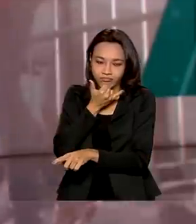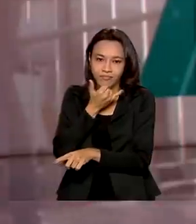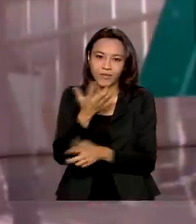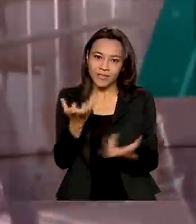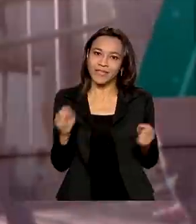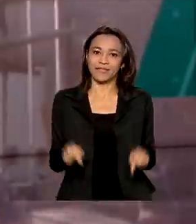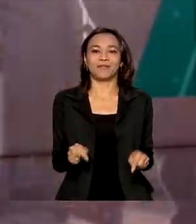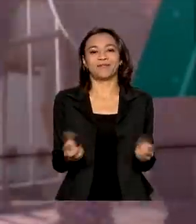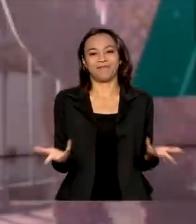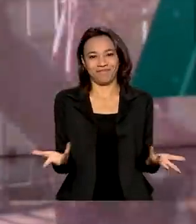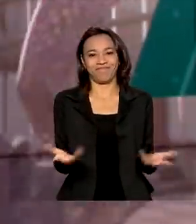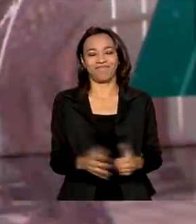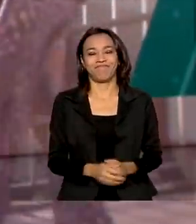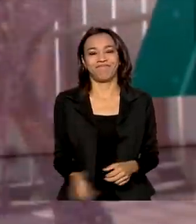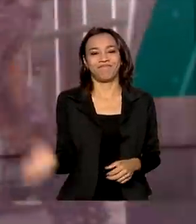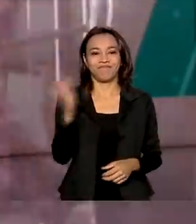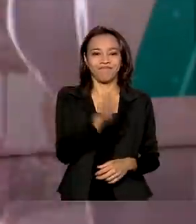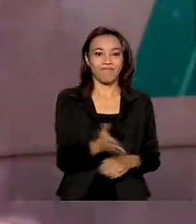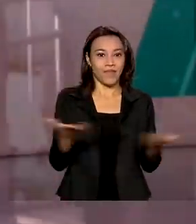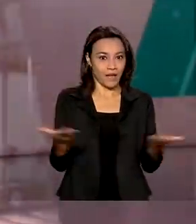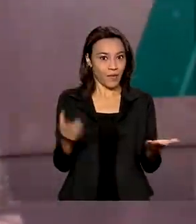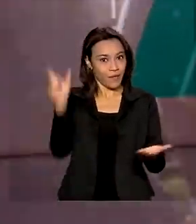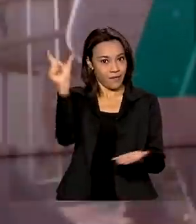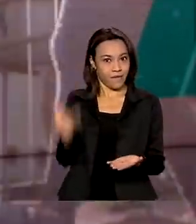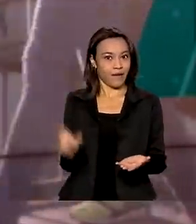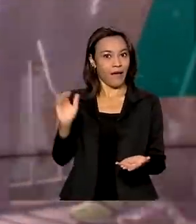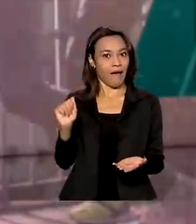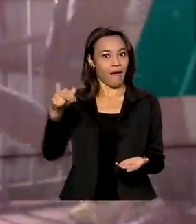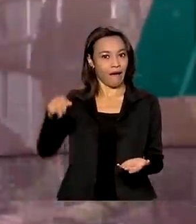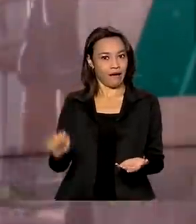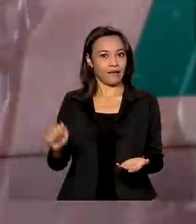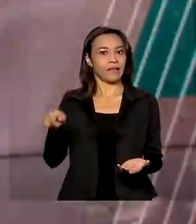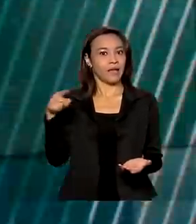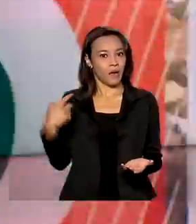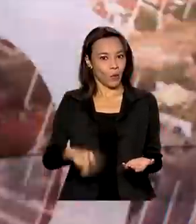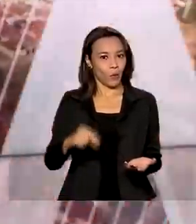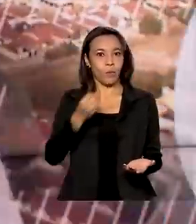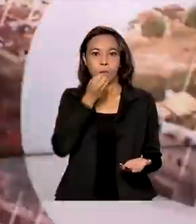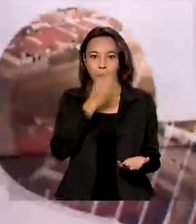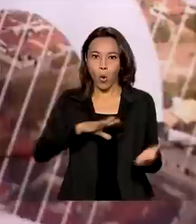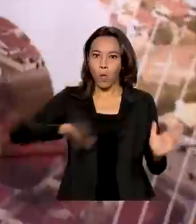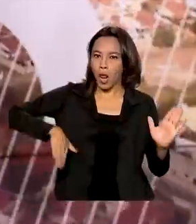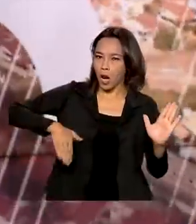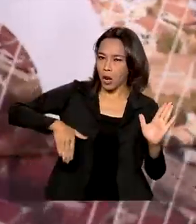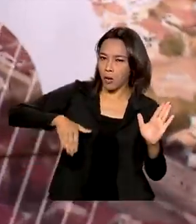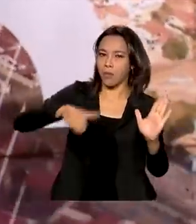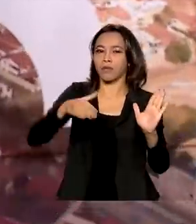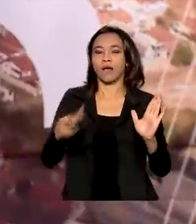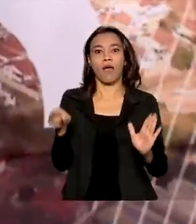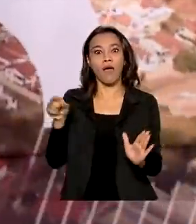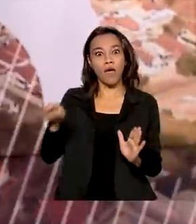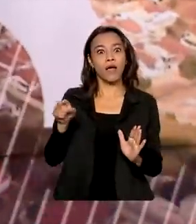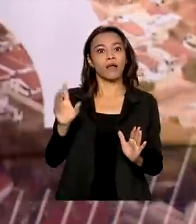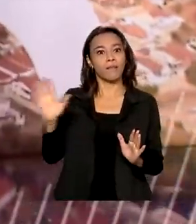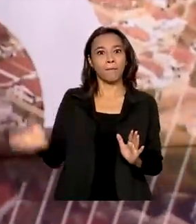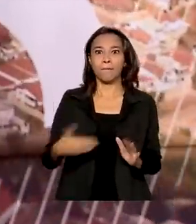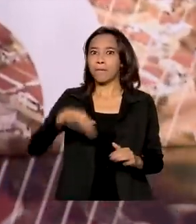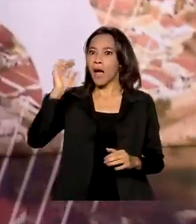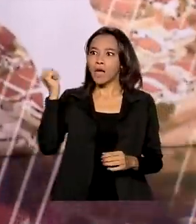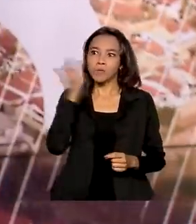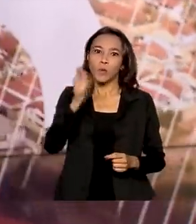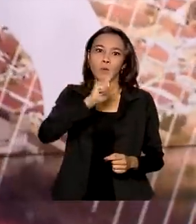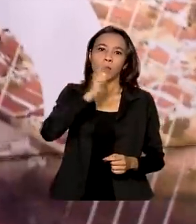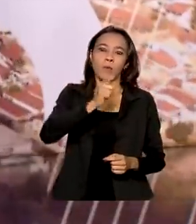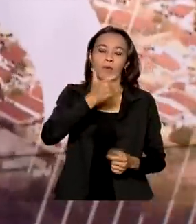E a Ana Marcela agora é considerada um fenômeno das maratonas aquáticas, sendo a maior medalhista de